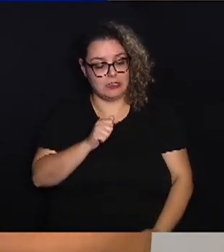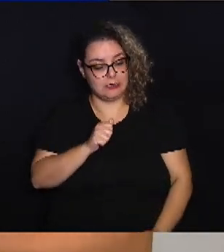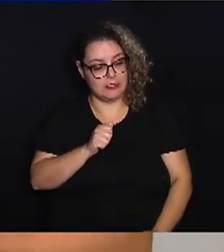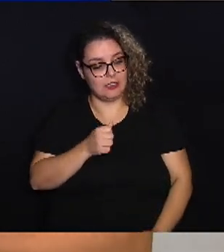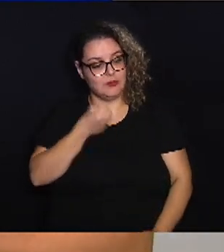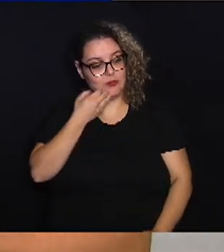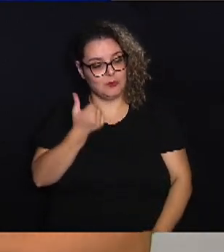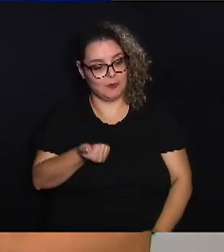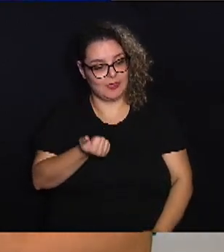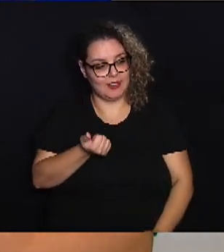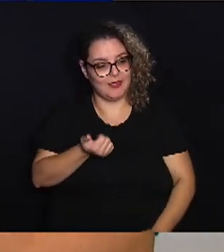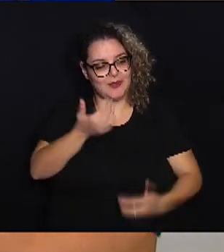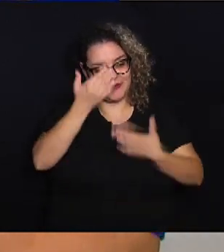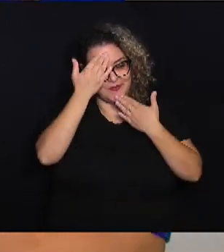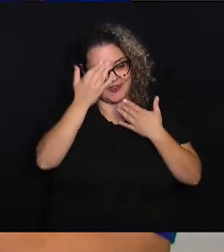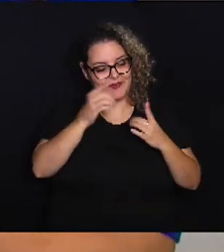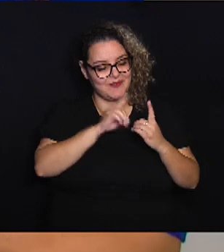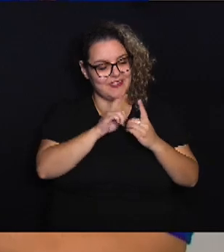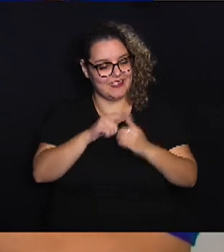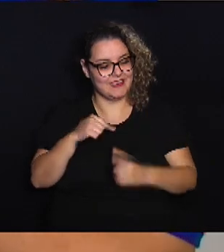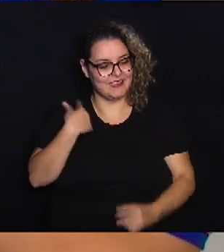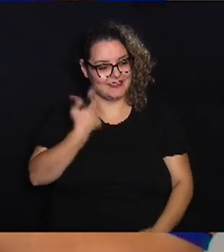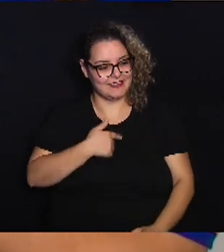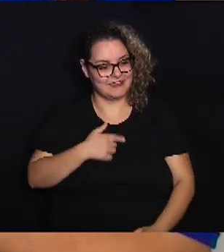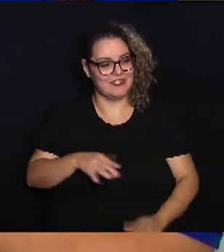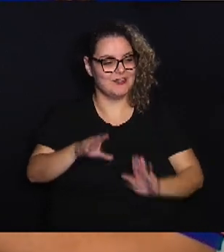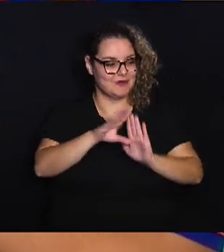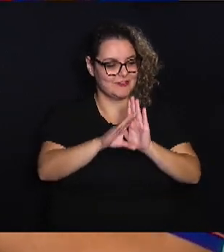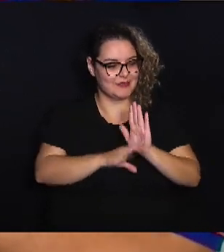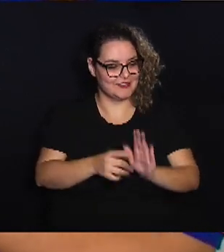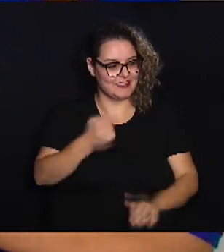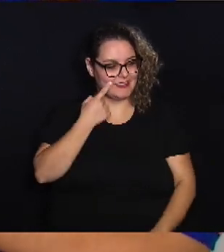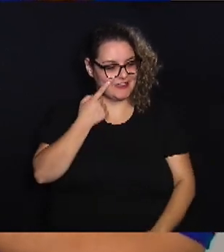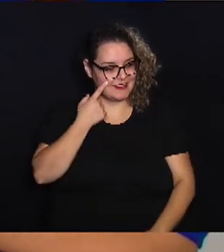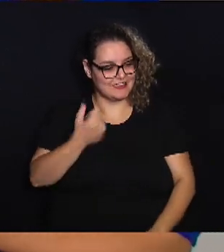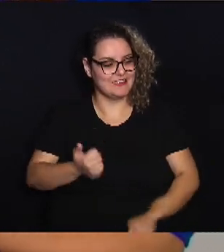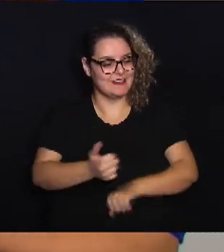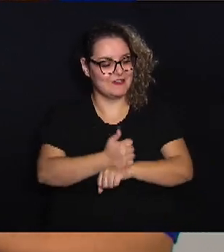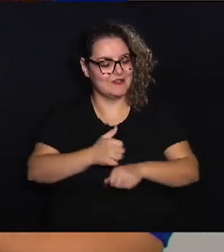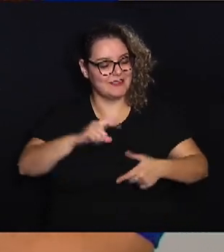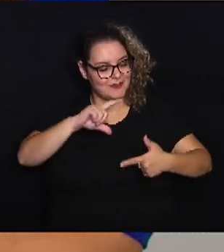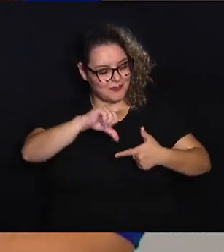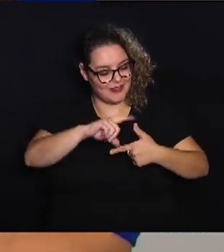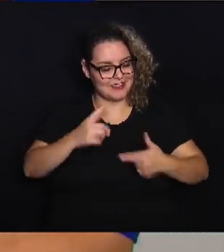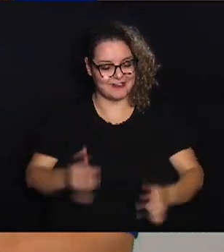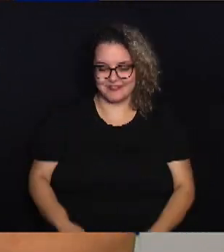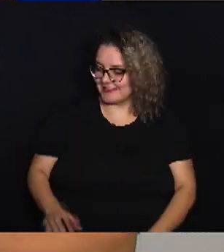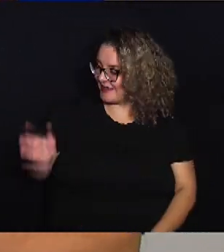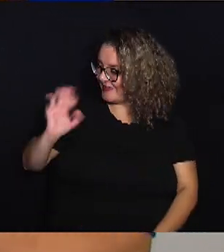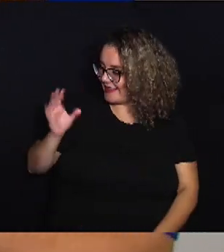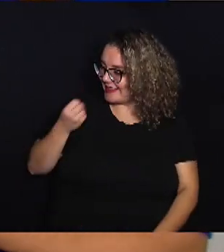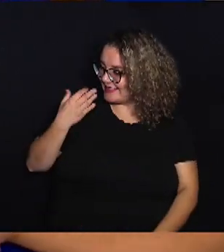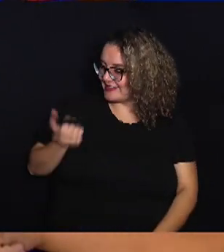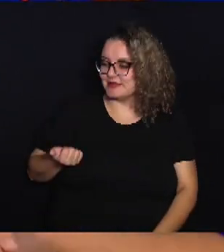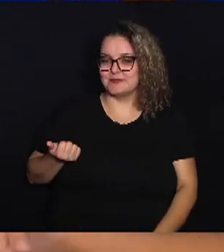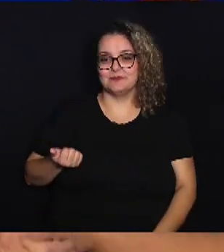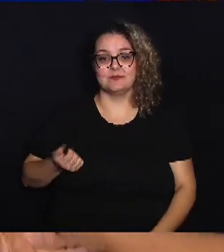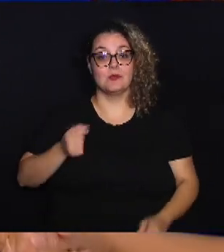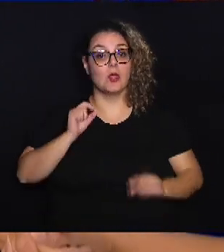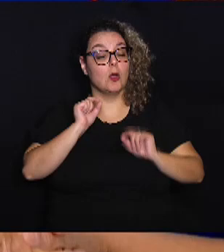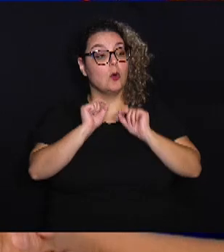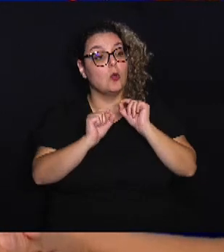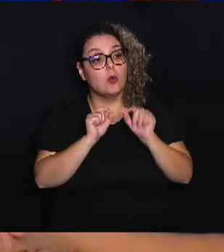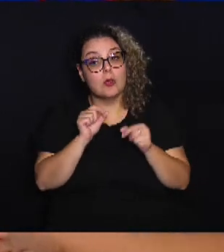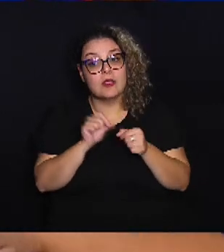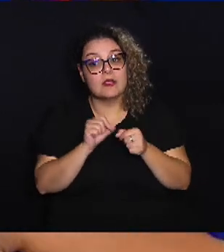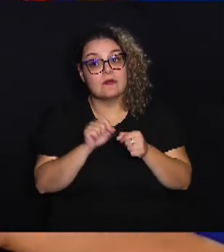bem, Ana? Muito obrigado por atender a gente no quadro Se Liga na Profissão. Olá, tudo bem? Bom, o que faz então uma